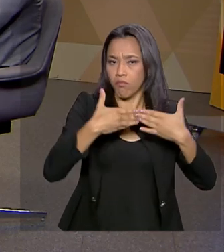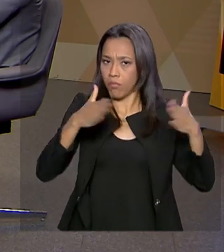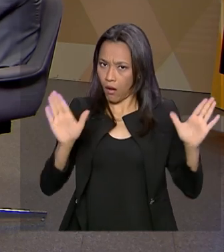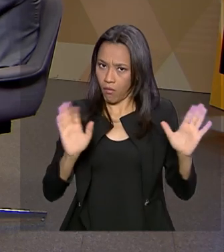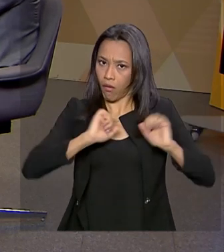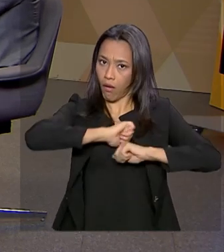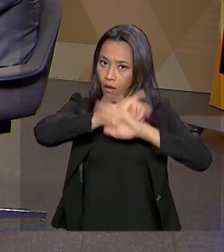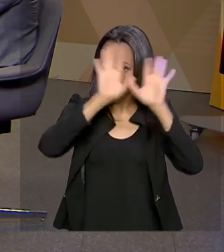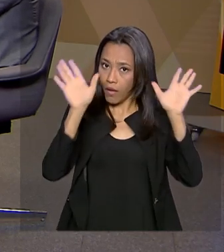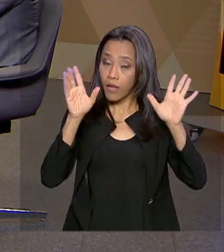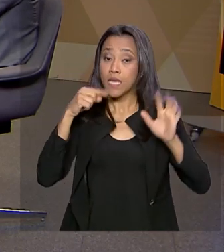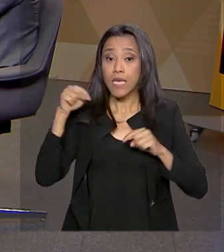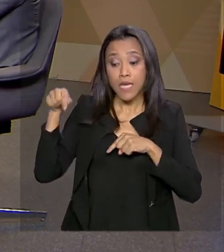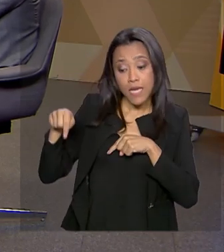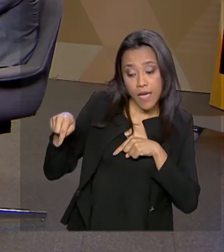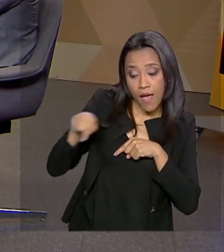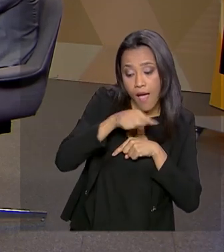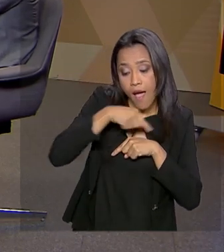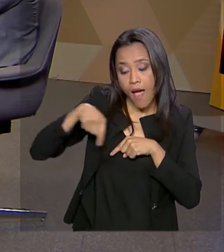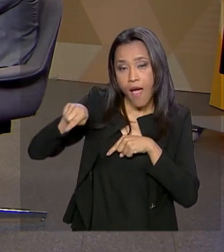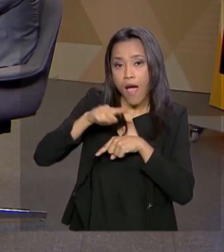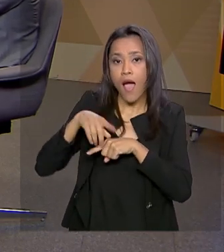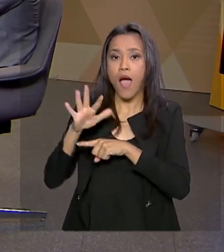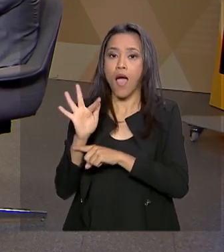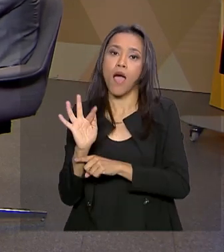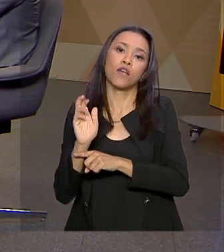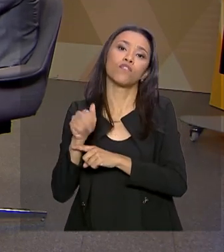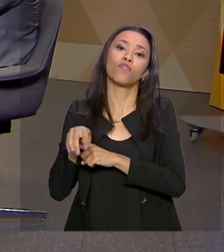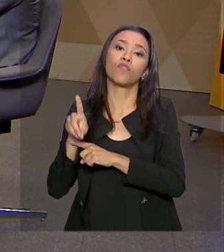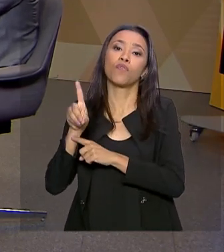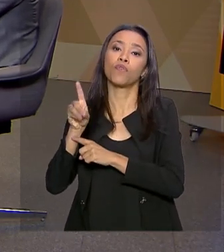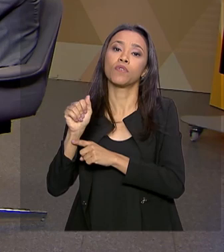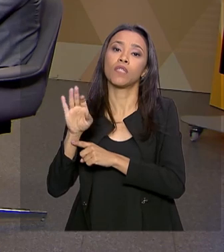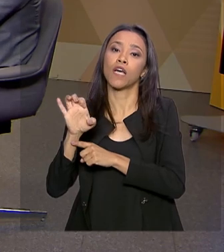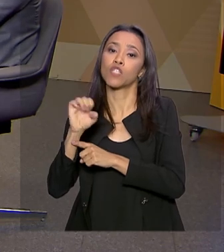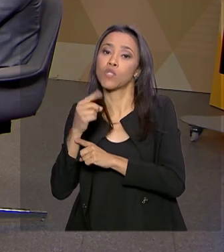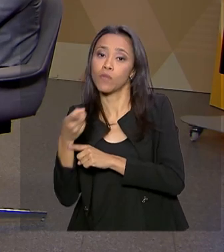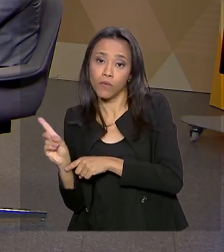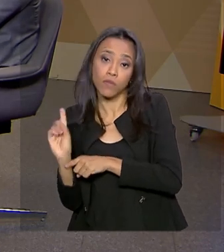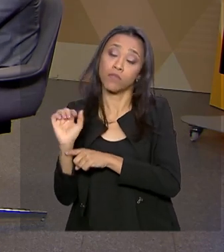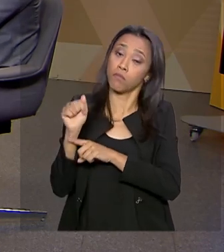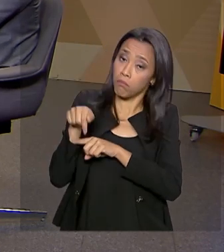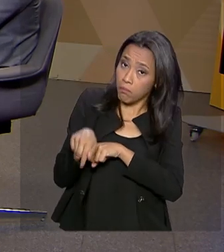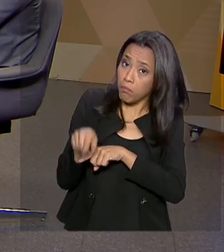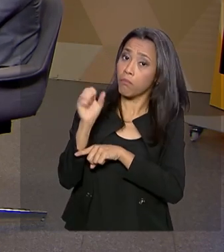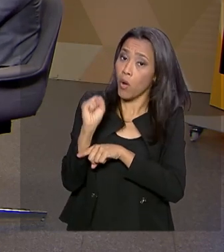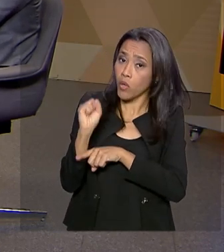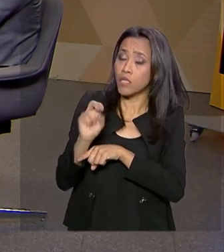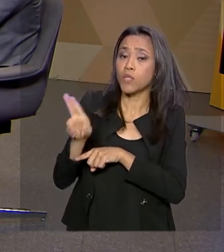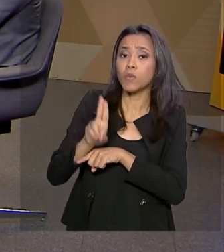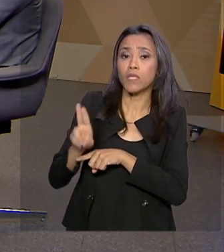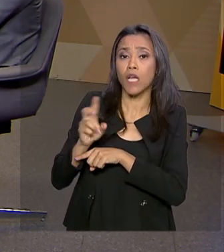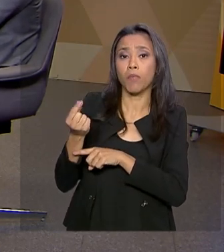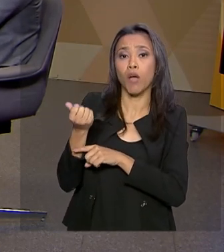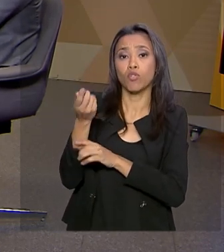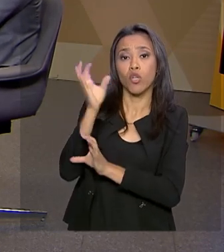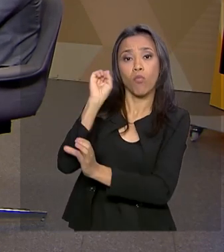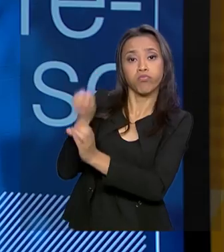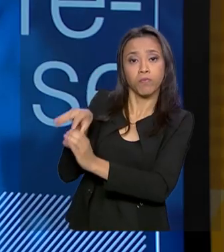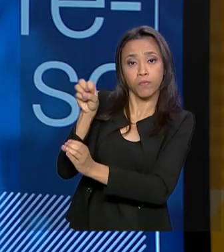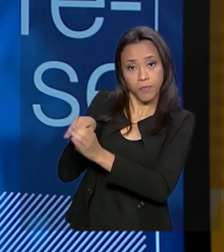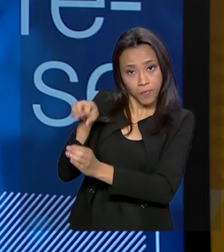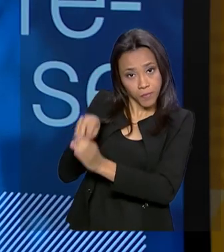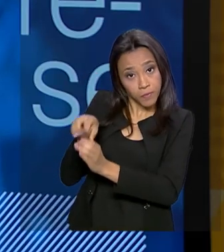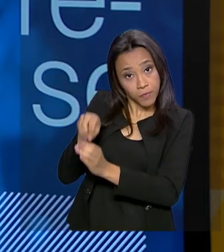claro também que as fundações de apoio, que têm uma relação mais próxima com as universidades, também poderão ser utilizadas para gerar os benefícios que o futuro se